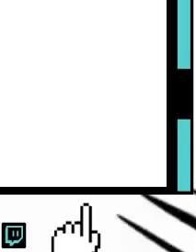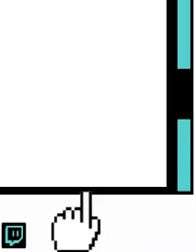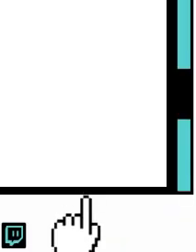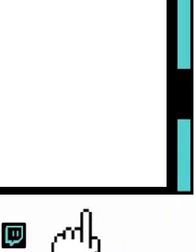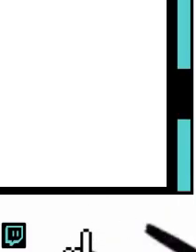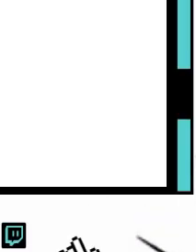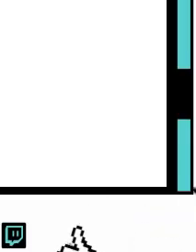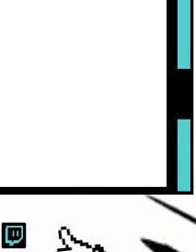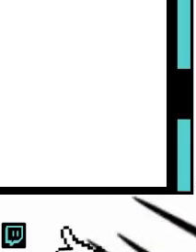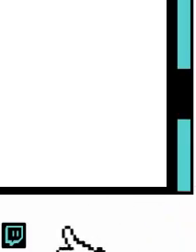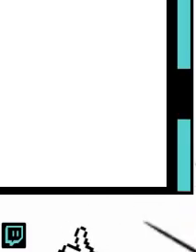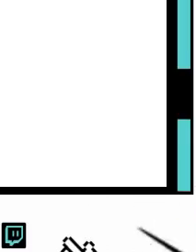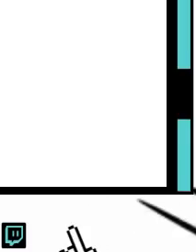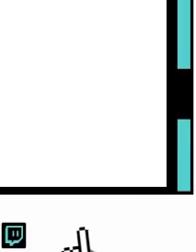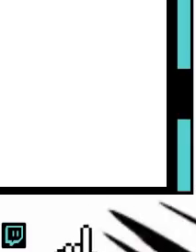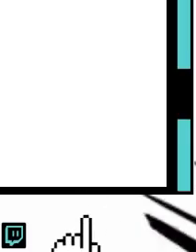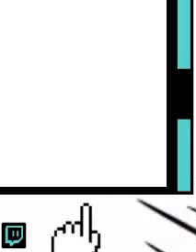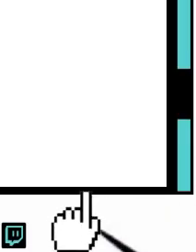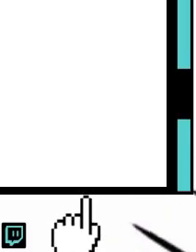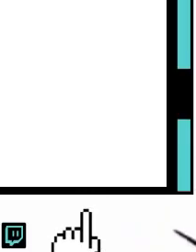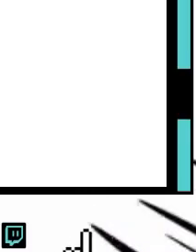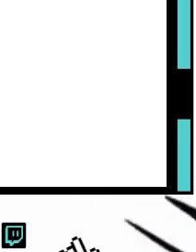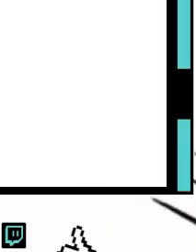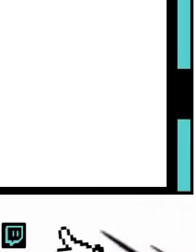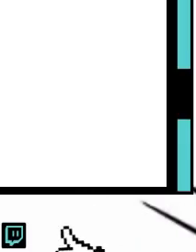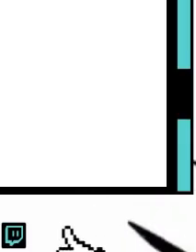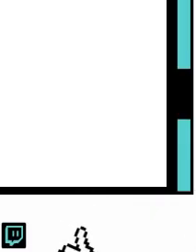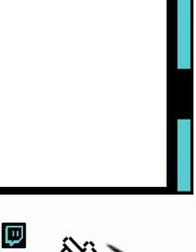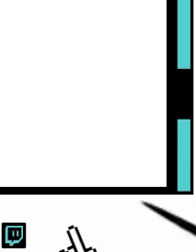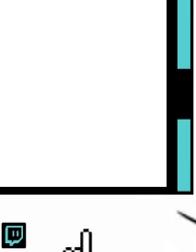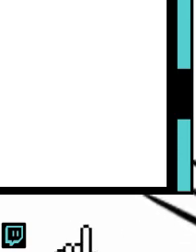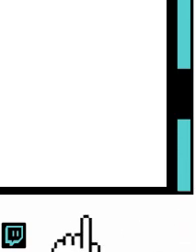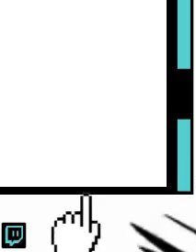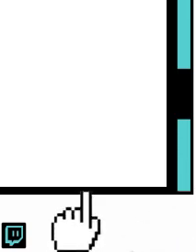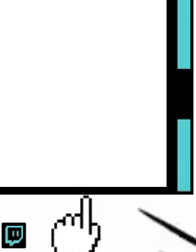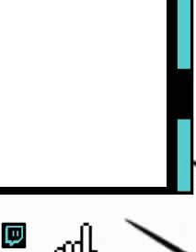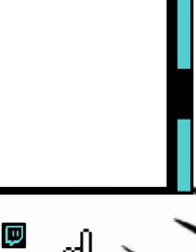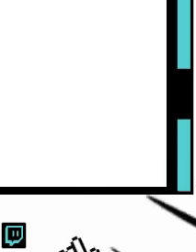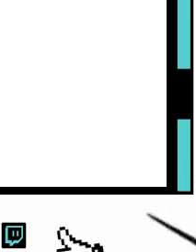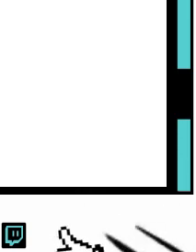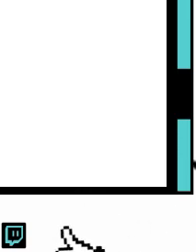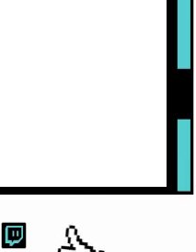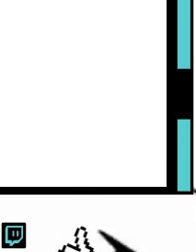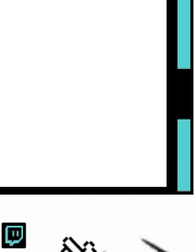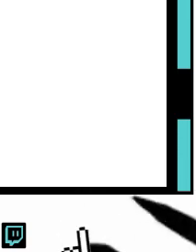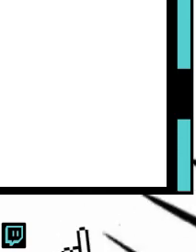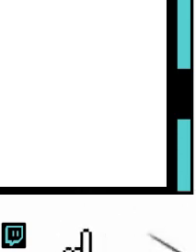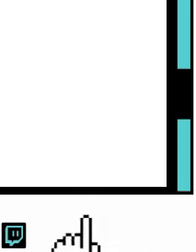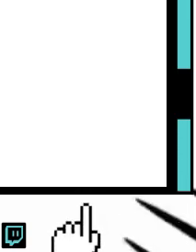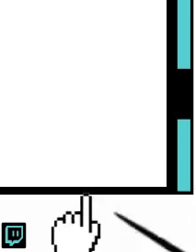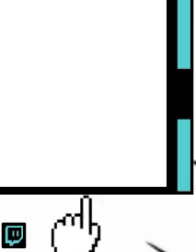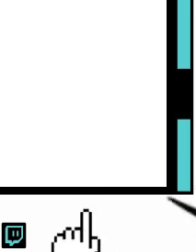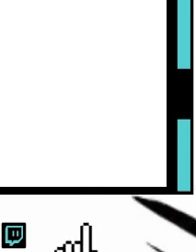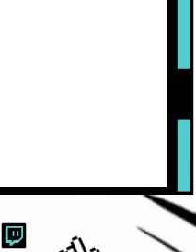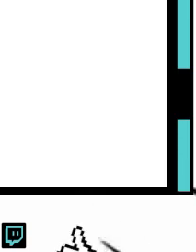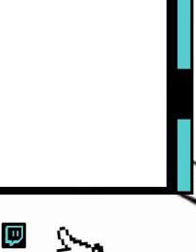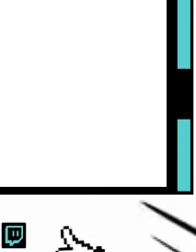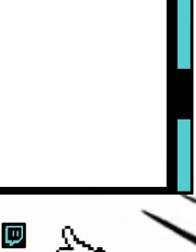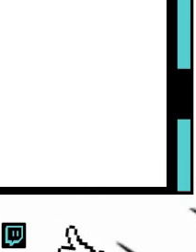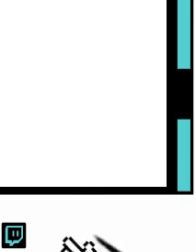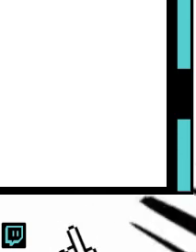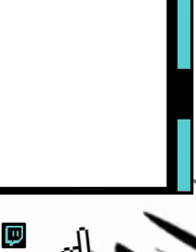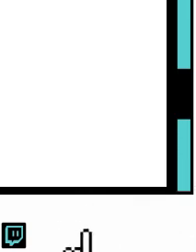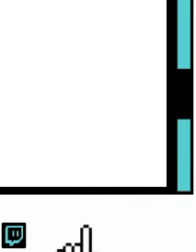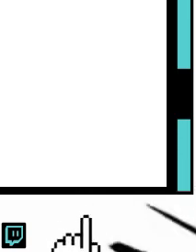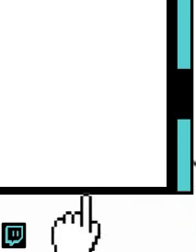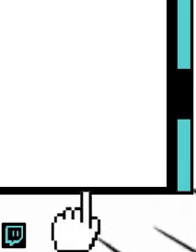Oi, meus amor, tudo bem? Quem produz esse conteúdo sou euzinha, Thalita Cabral. Então, para você valorizar, por favor, me ajude a dar mais relevância.